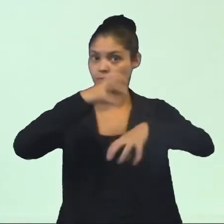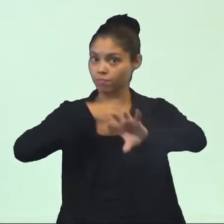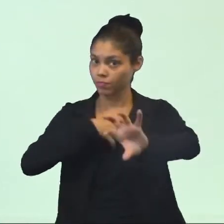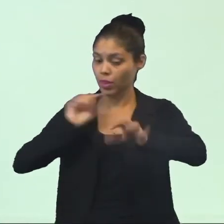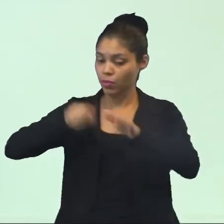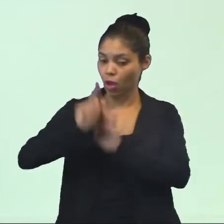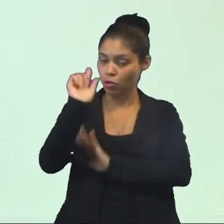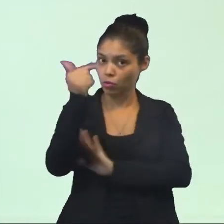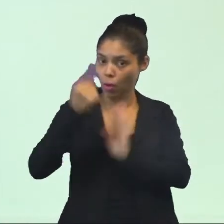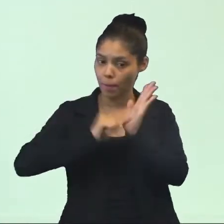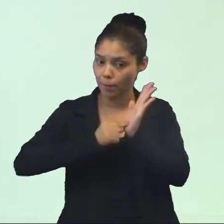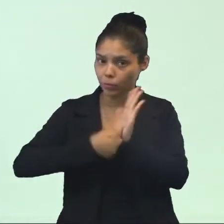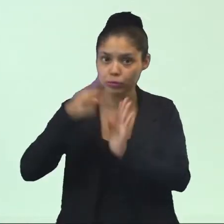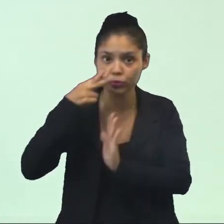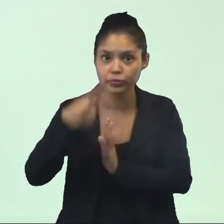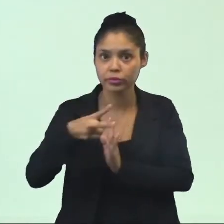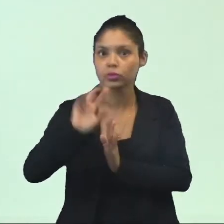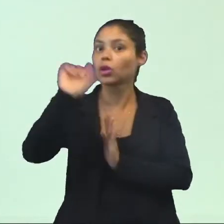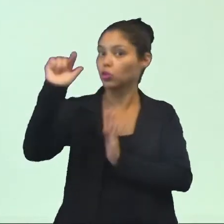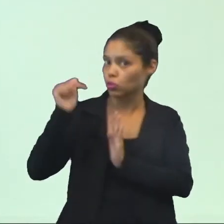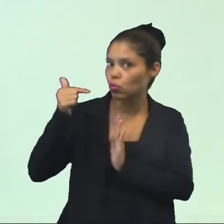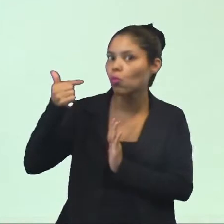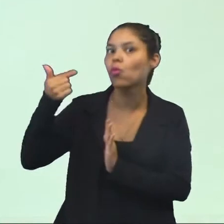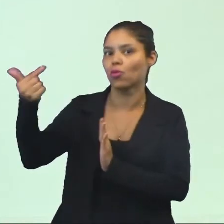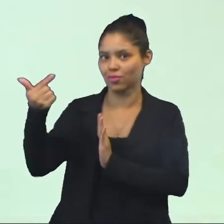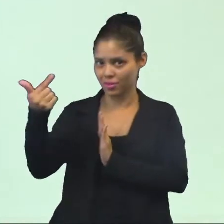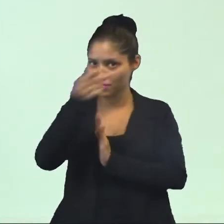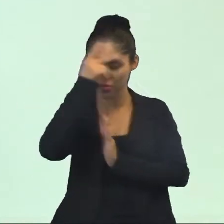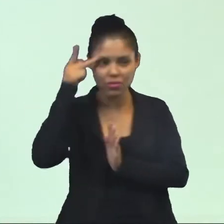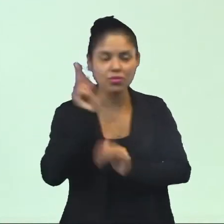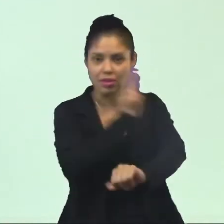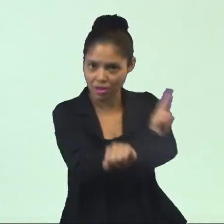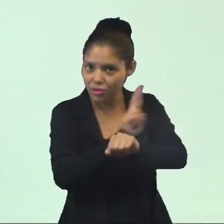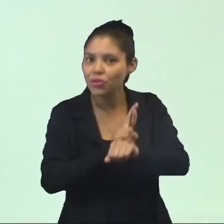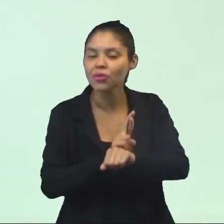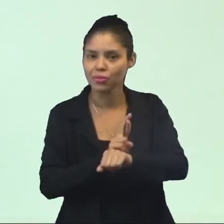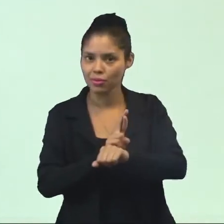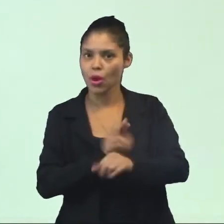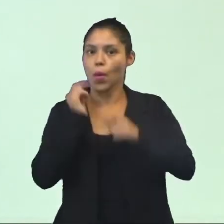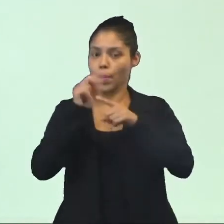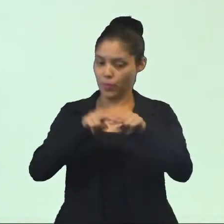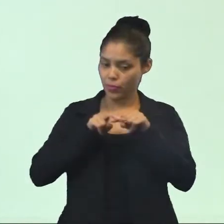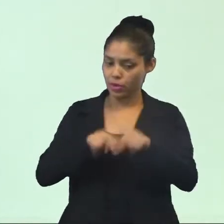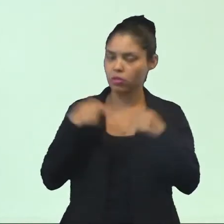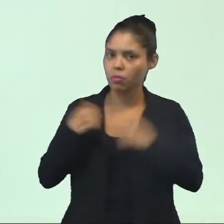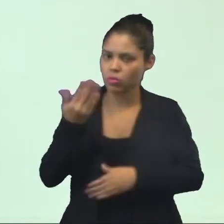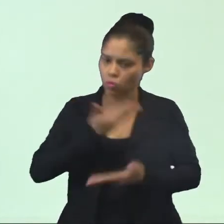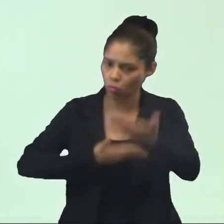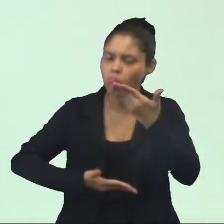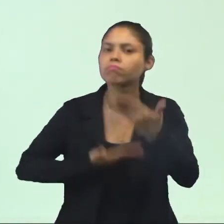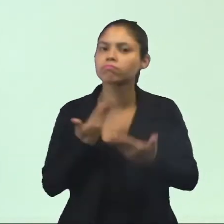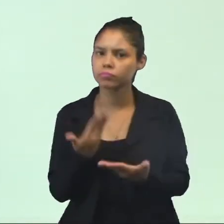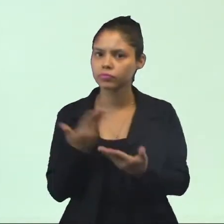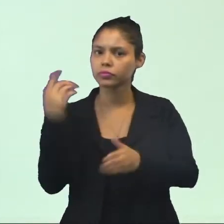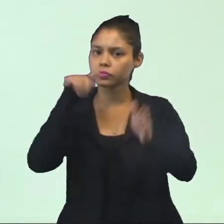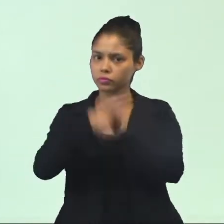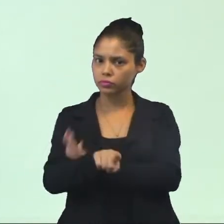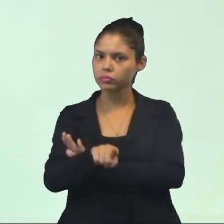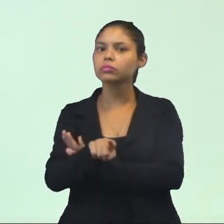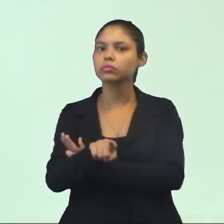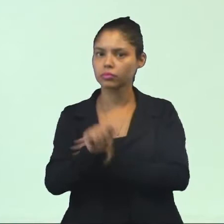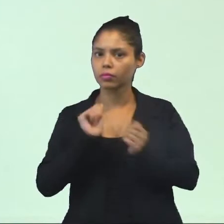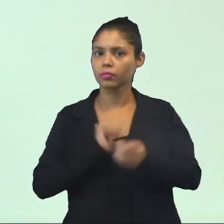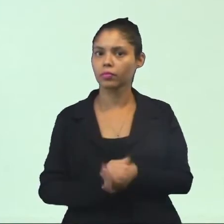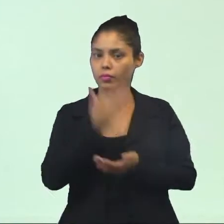dentro do ponto de vista de um adepto daquela religião. Por isso que é importante eu conviver, eu perguntar, eu estar perto dele,